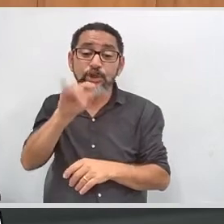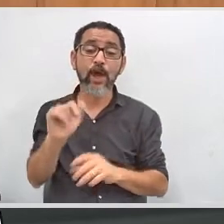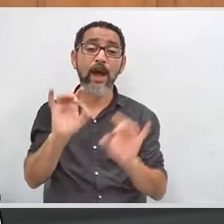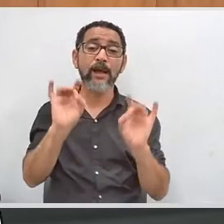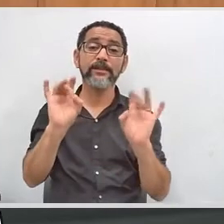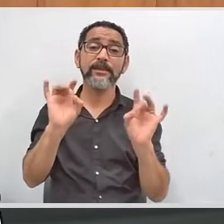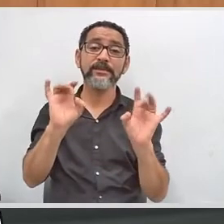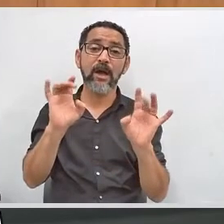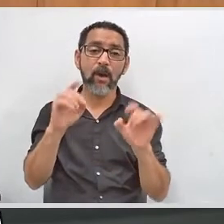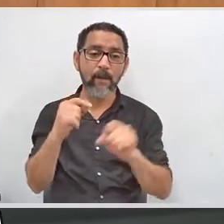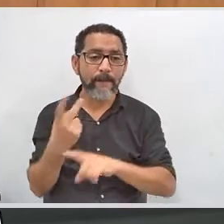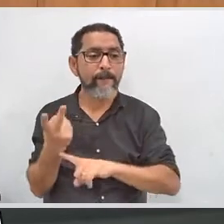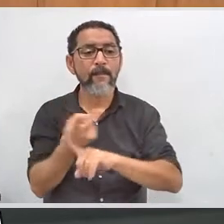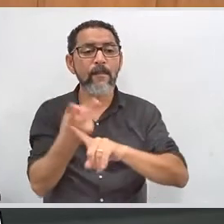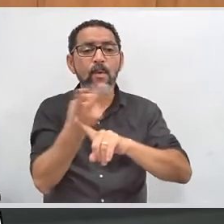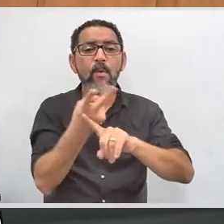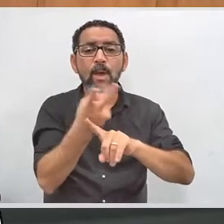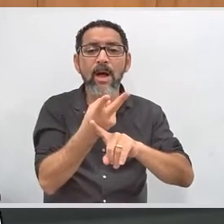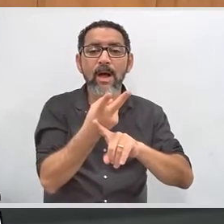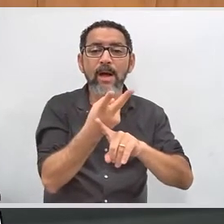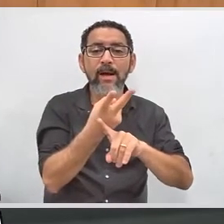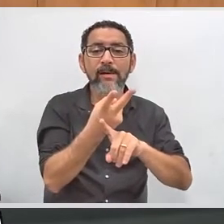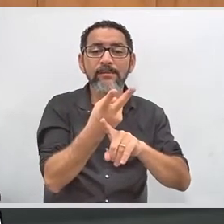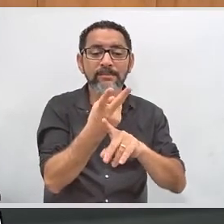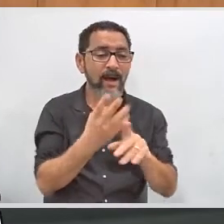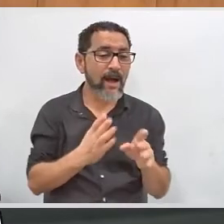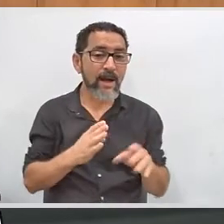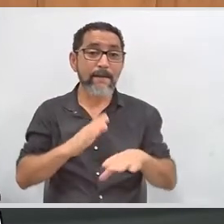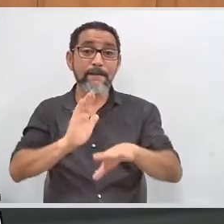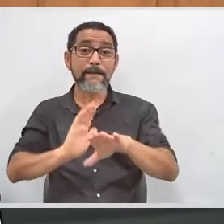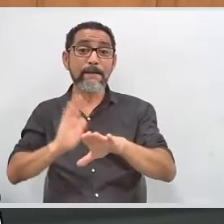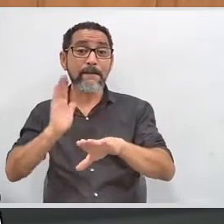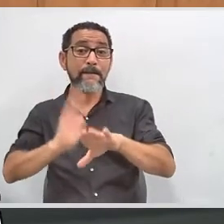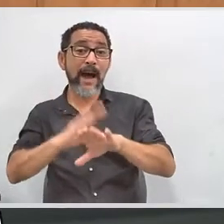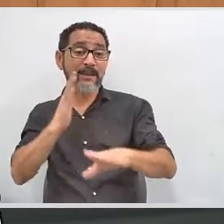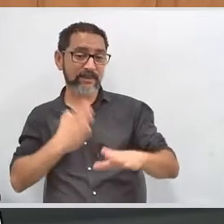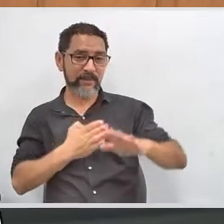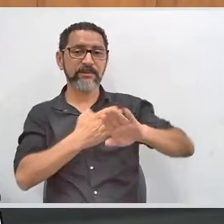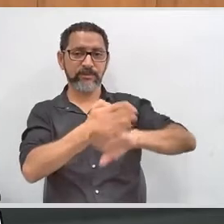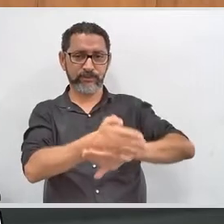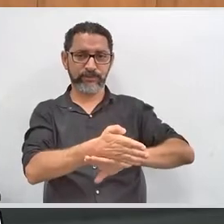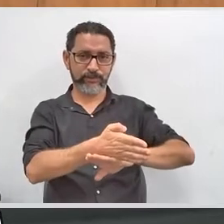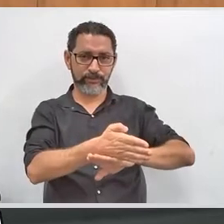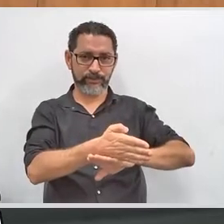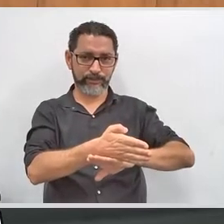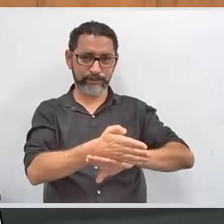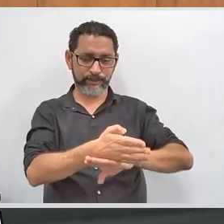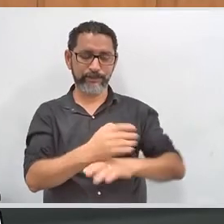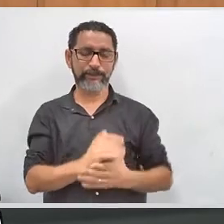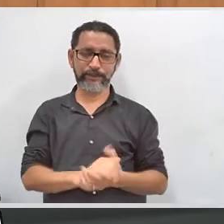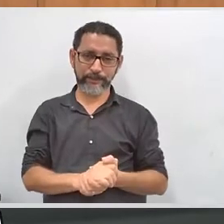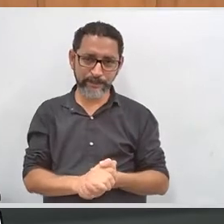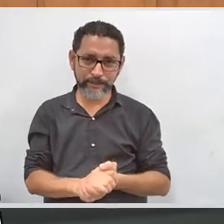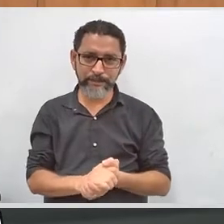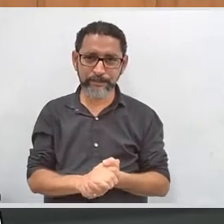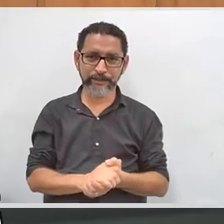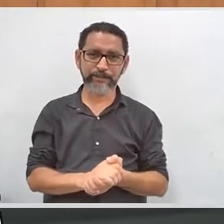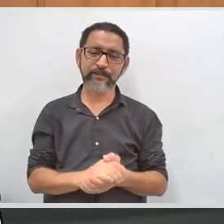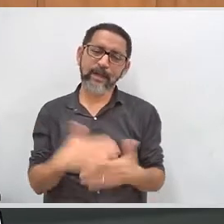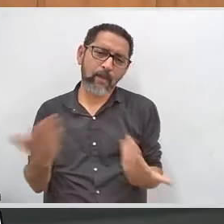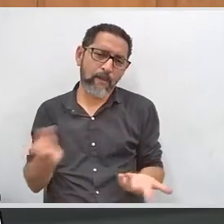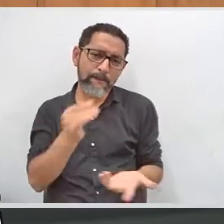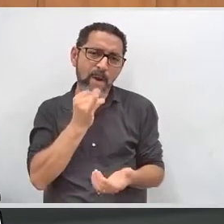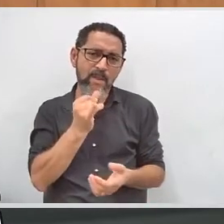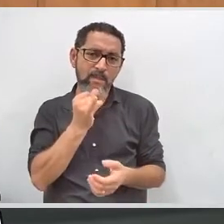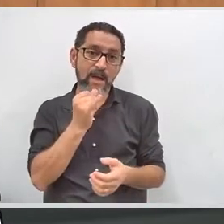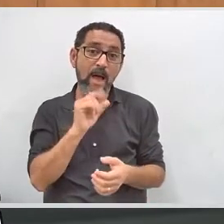local de votação mais acessível a ele. Então, o voto em trânsito é uma condição. A oferta de possibilidade de